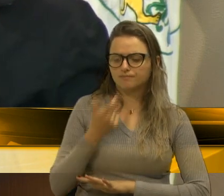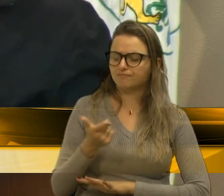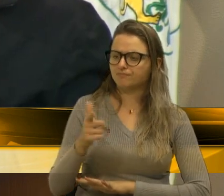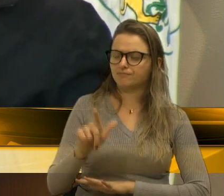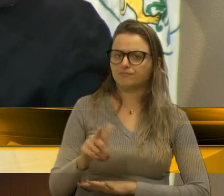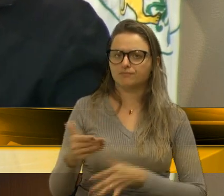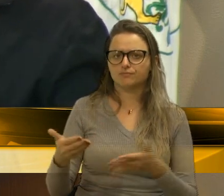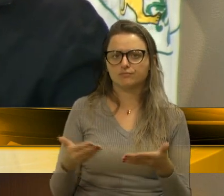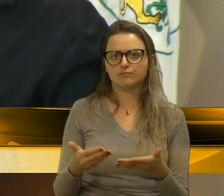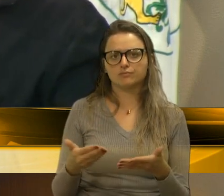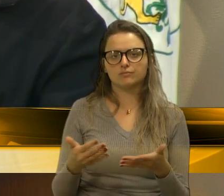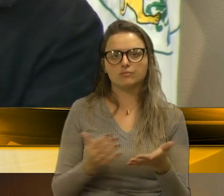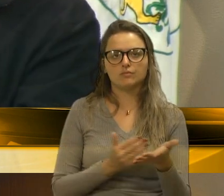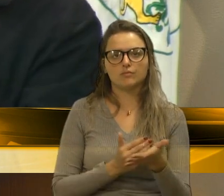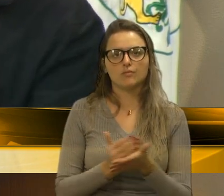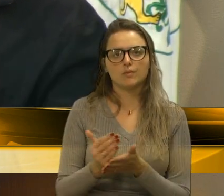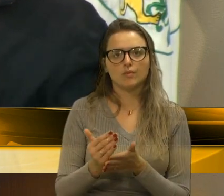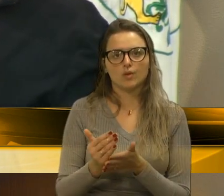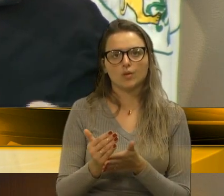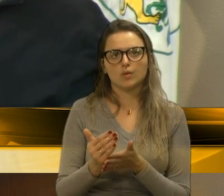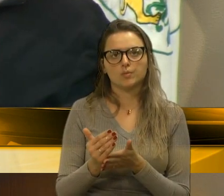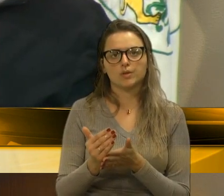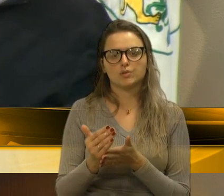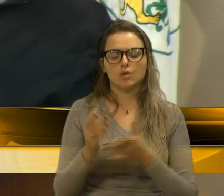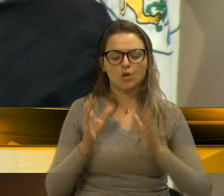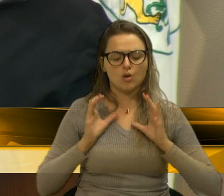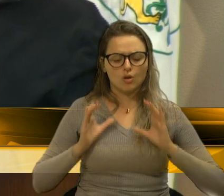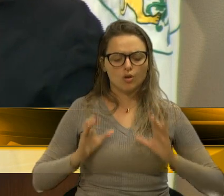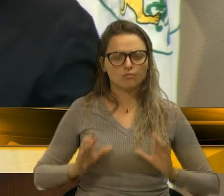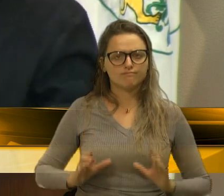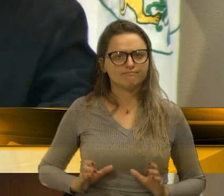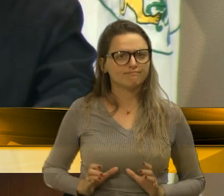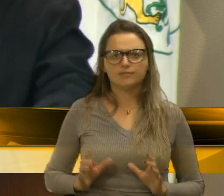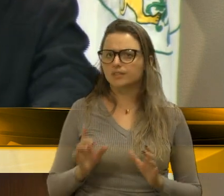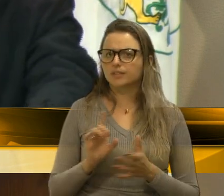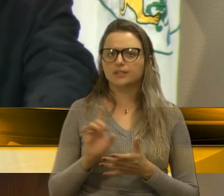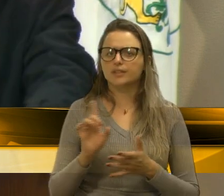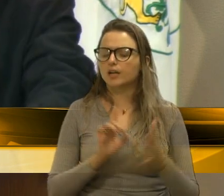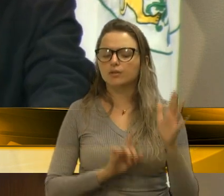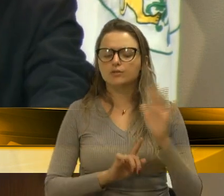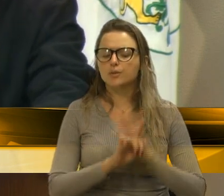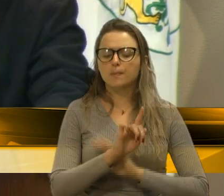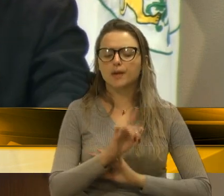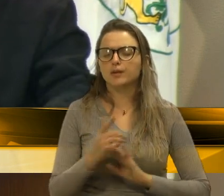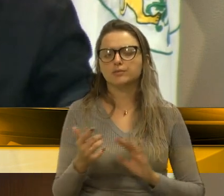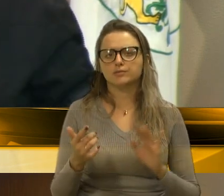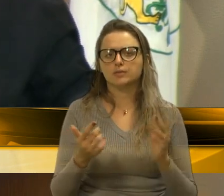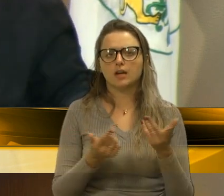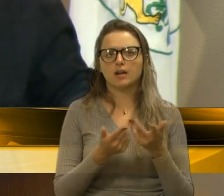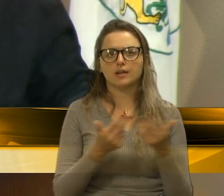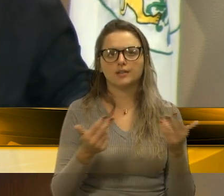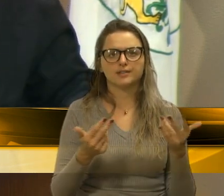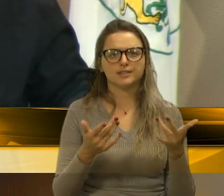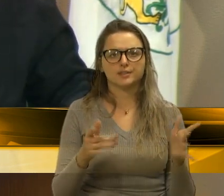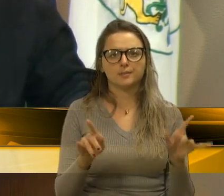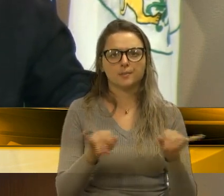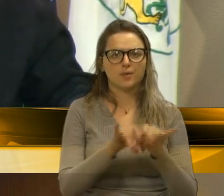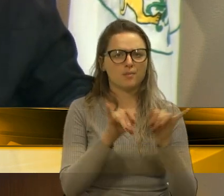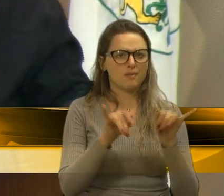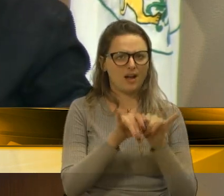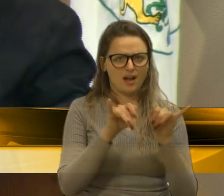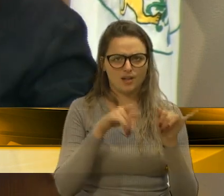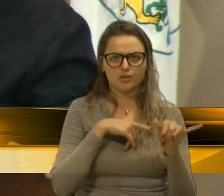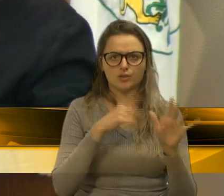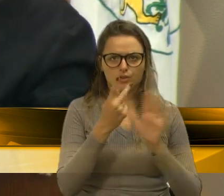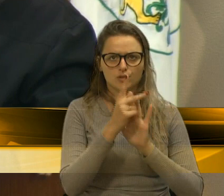exatamente numa postura não de questionar as grandes porcarias que tinham colocado no